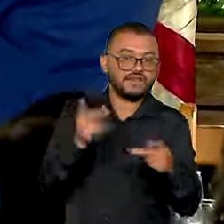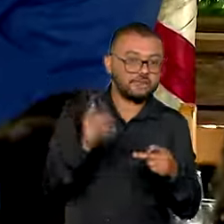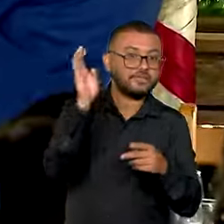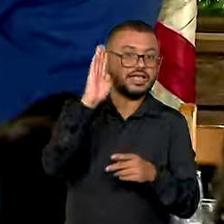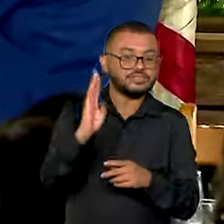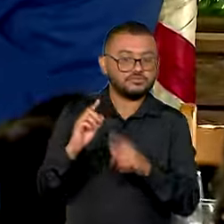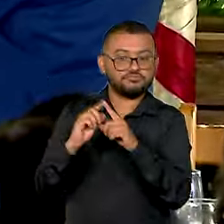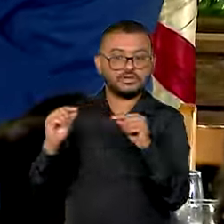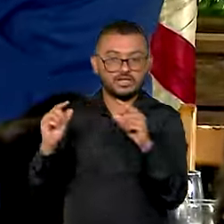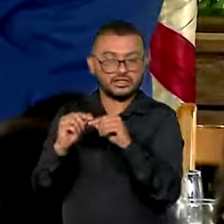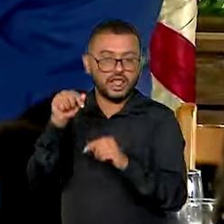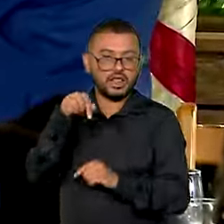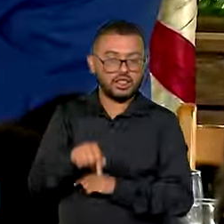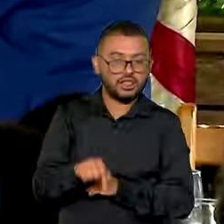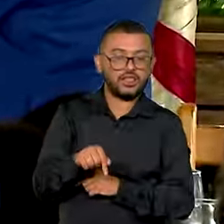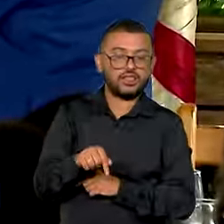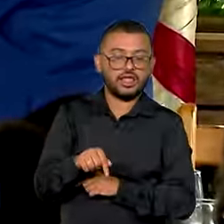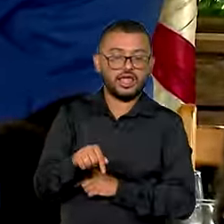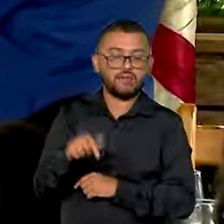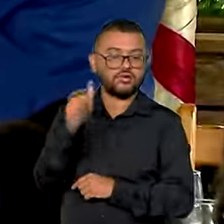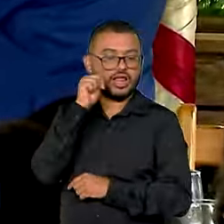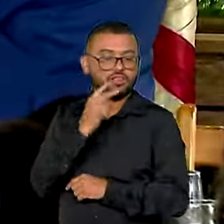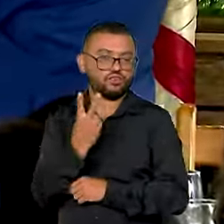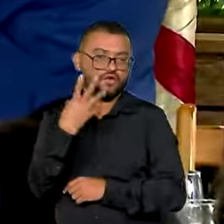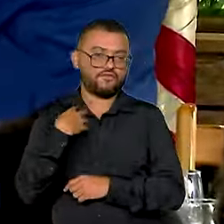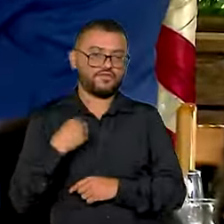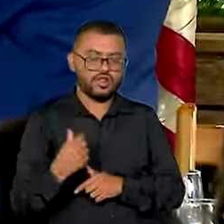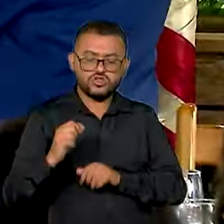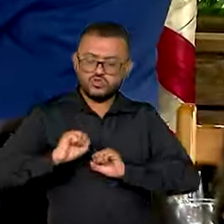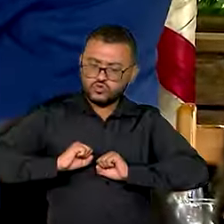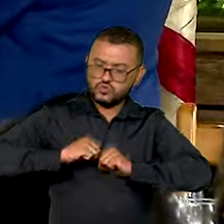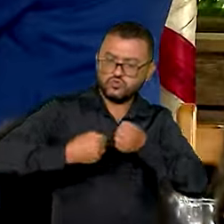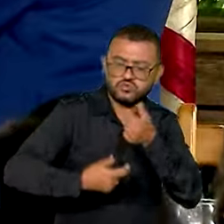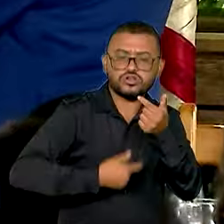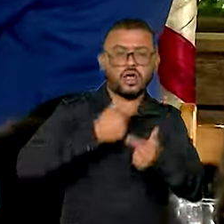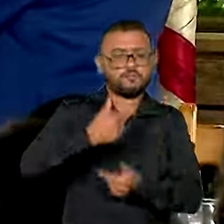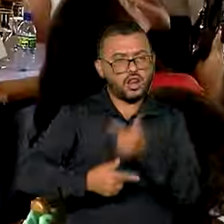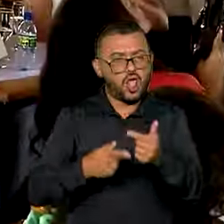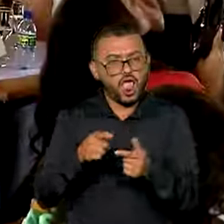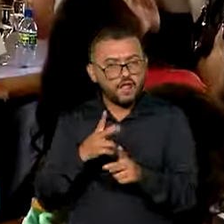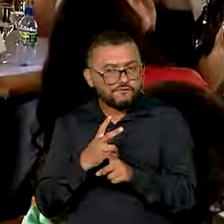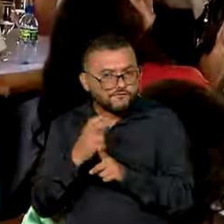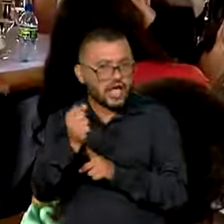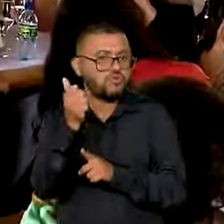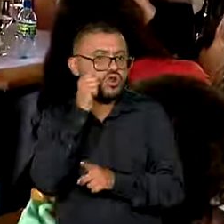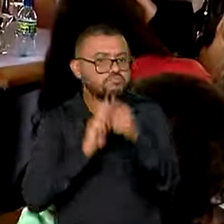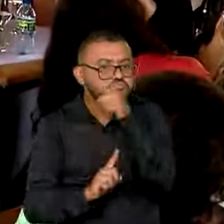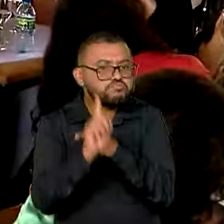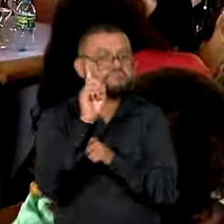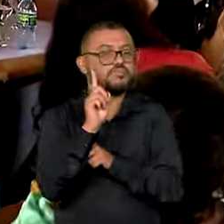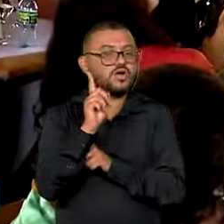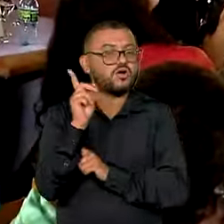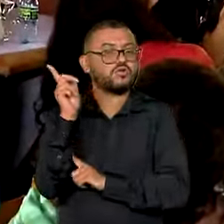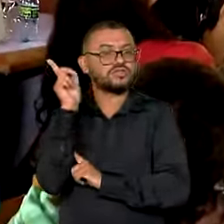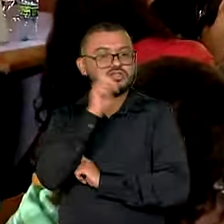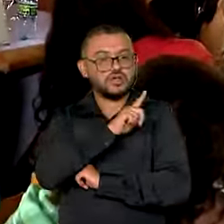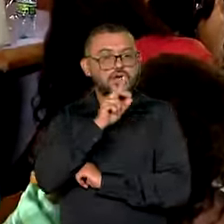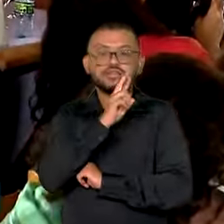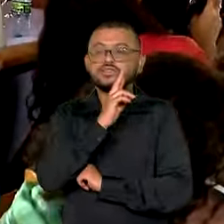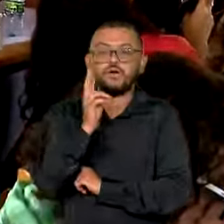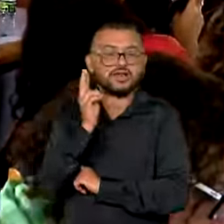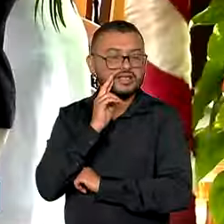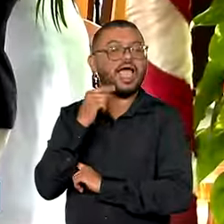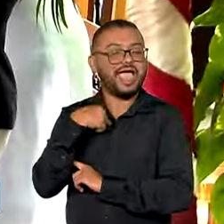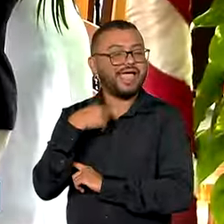dois filhos nos braços e disposição para trabalhar. Ela venceu e a escolha do restaurante foi